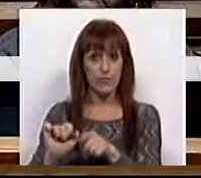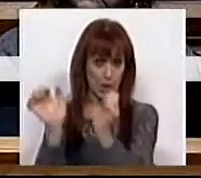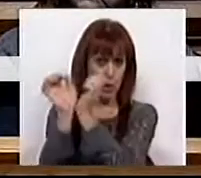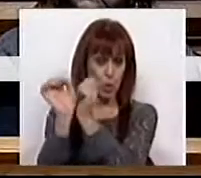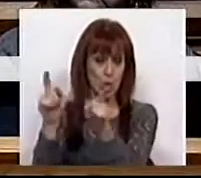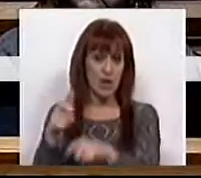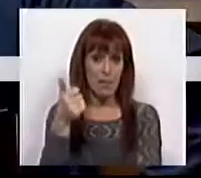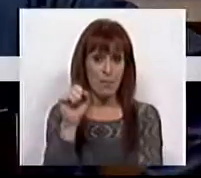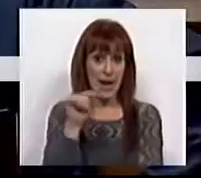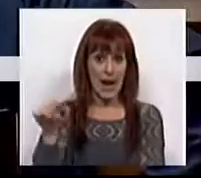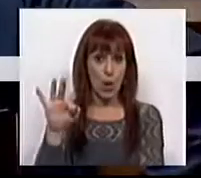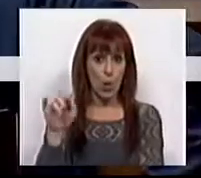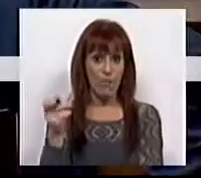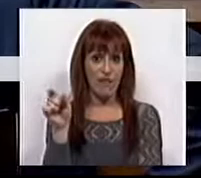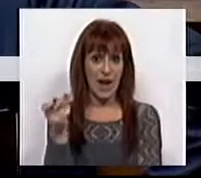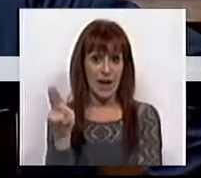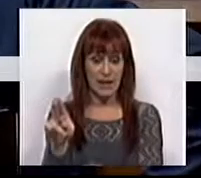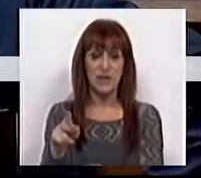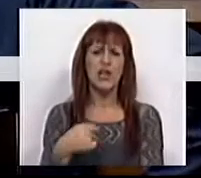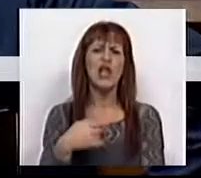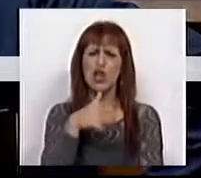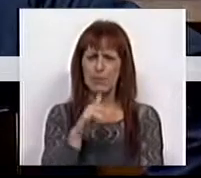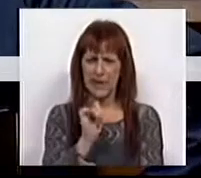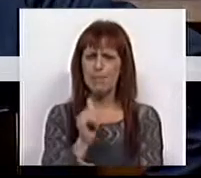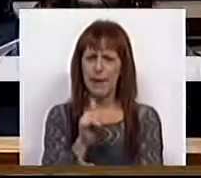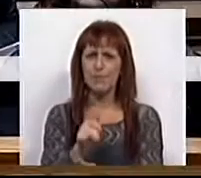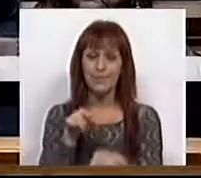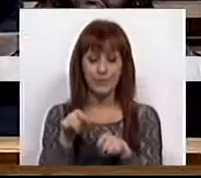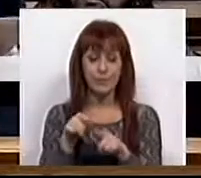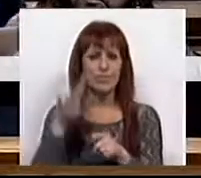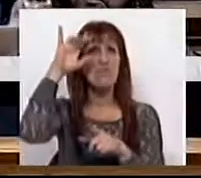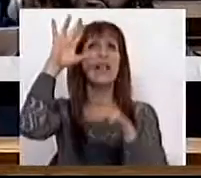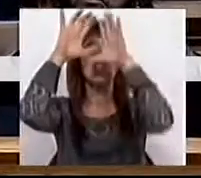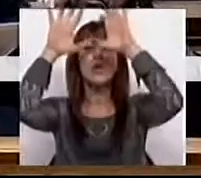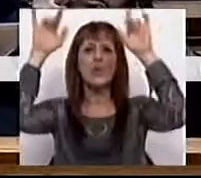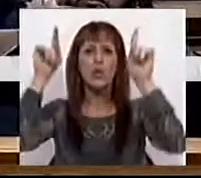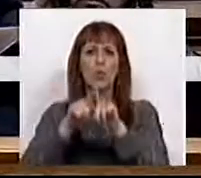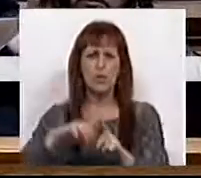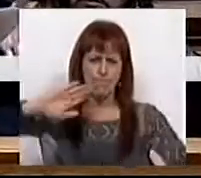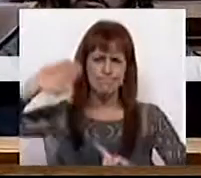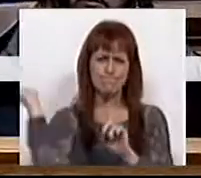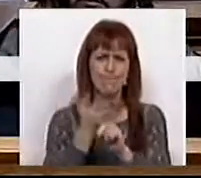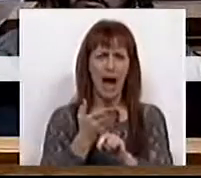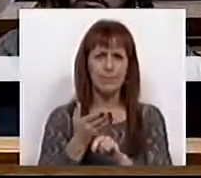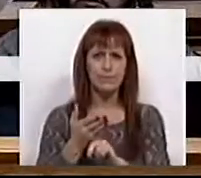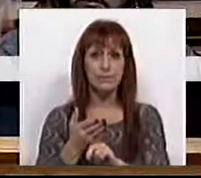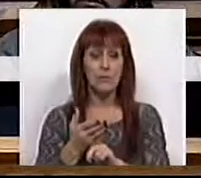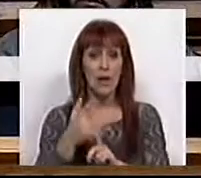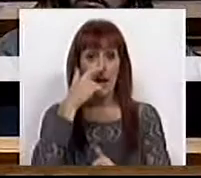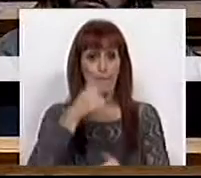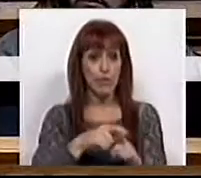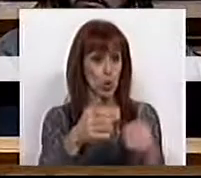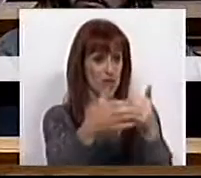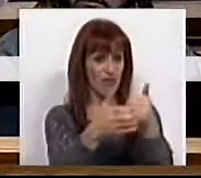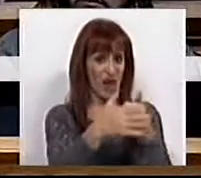Segurança Social, Bagão Félix, e que explica muito bem essa ideologia punitiva sobre os